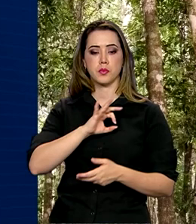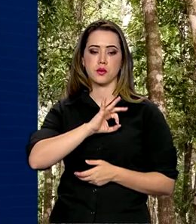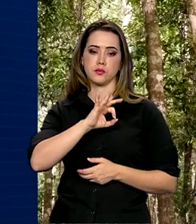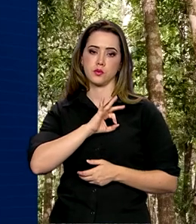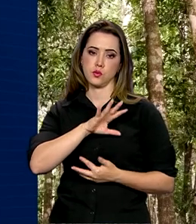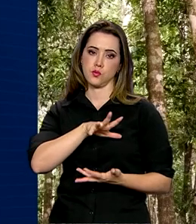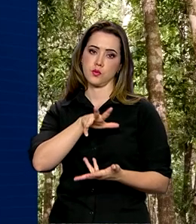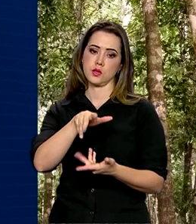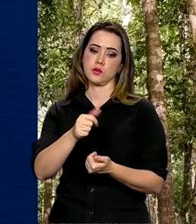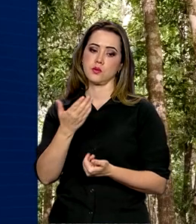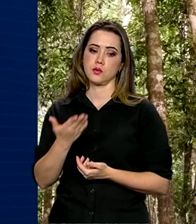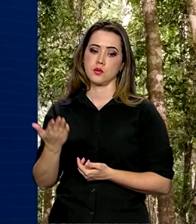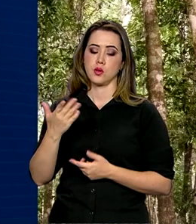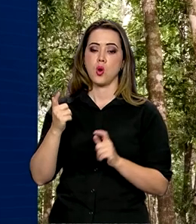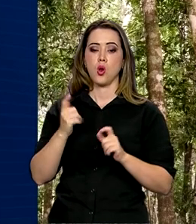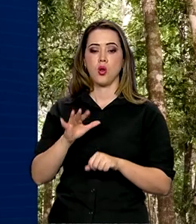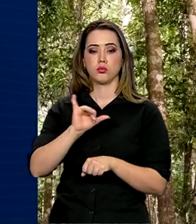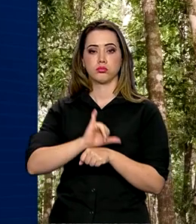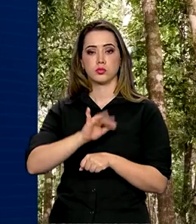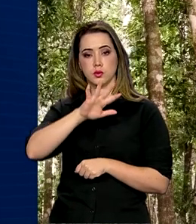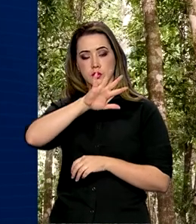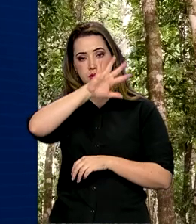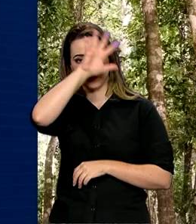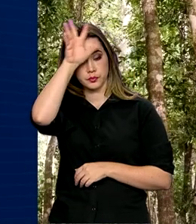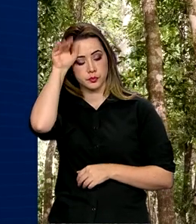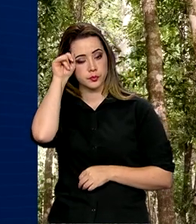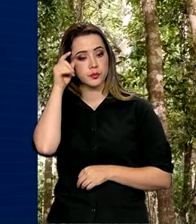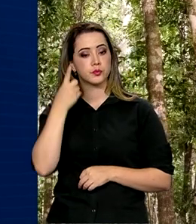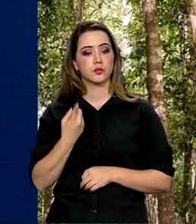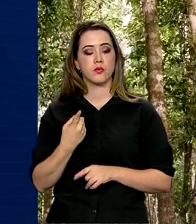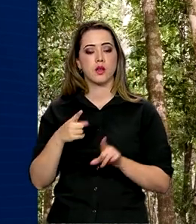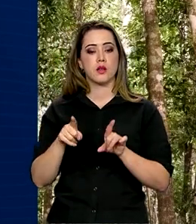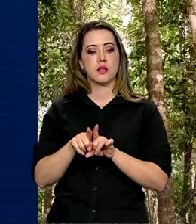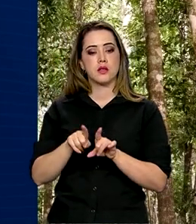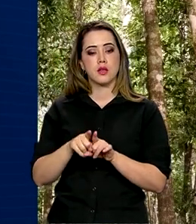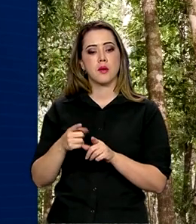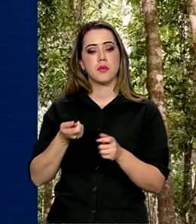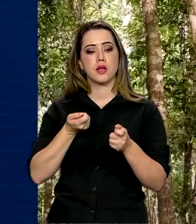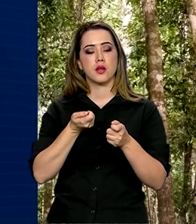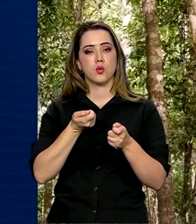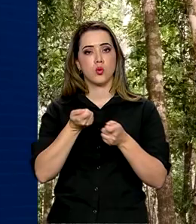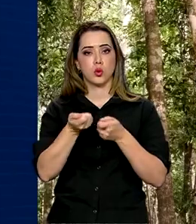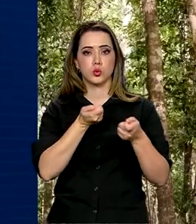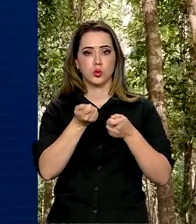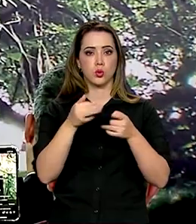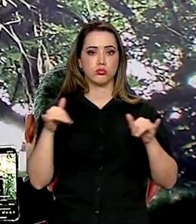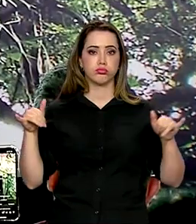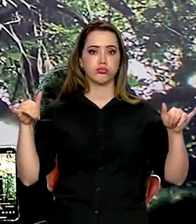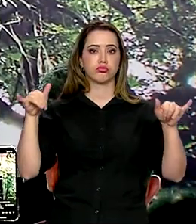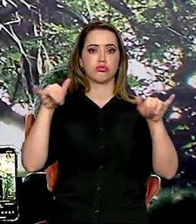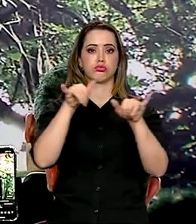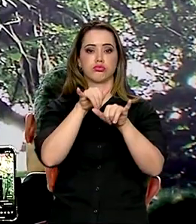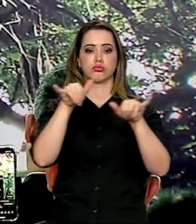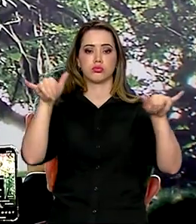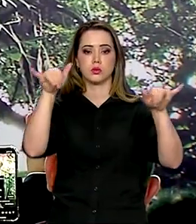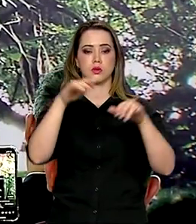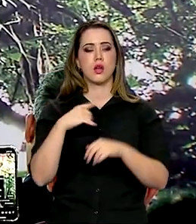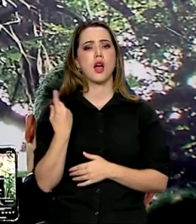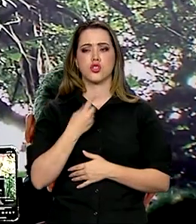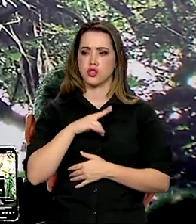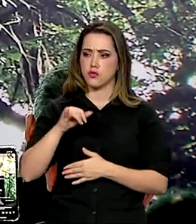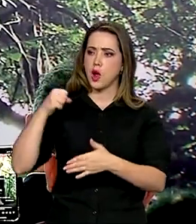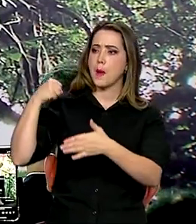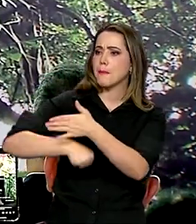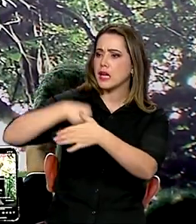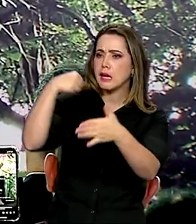Internacional em Manaus e um sistema integrado de controle de tráfego aéreo. Nós vamos brigar muito para